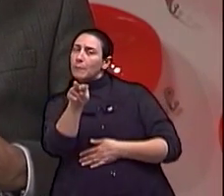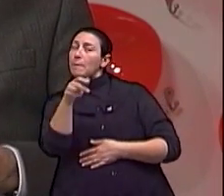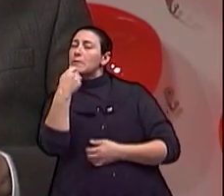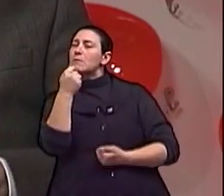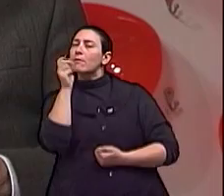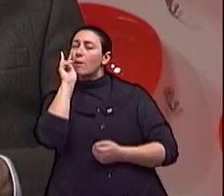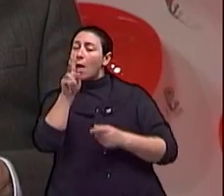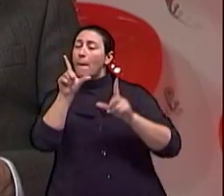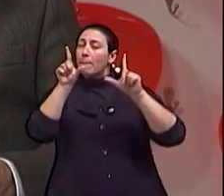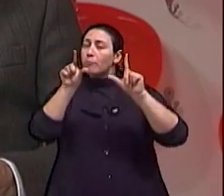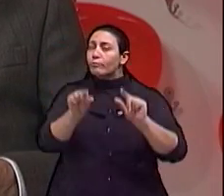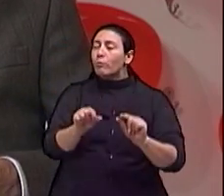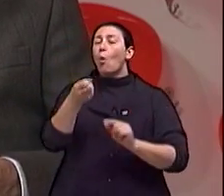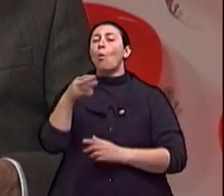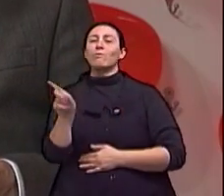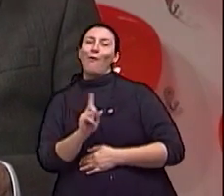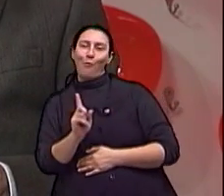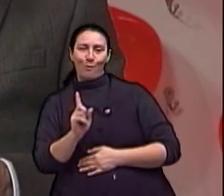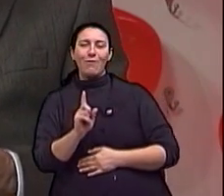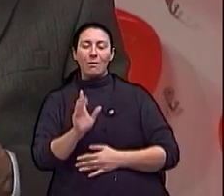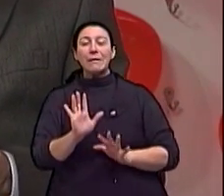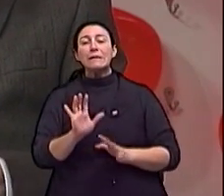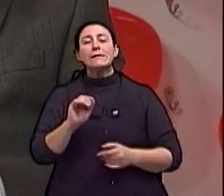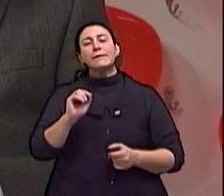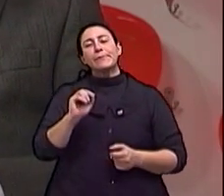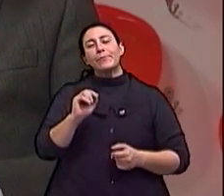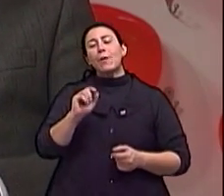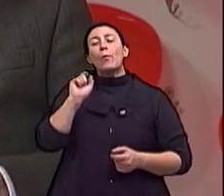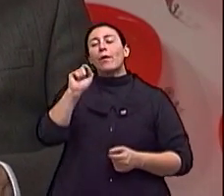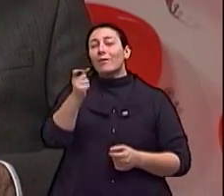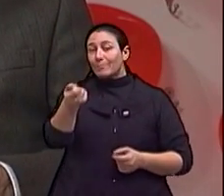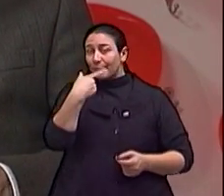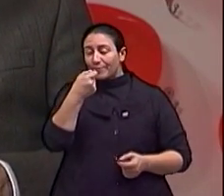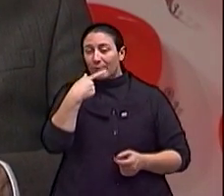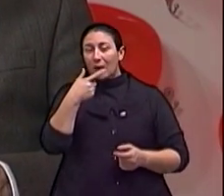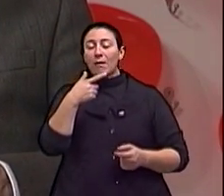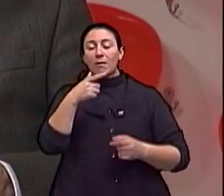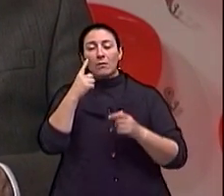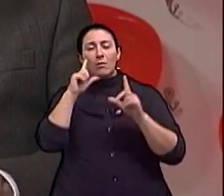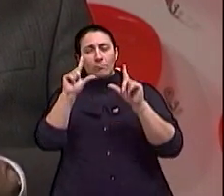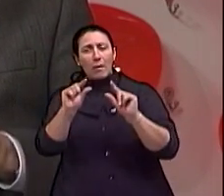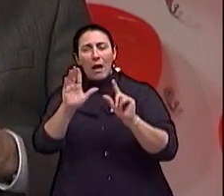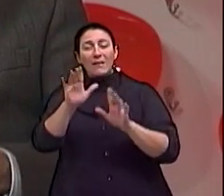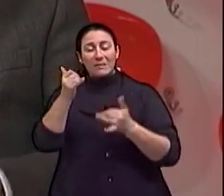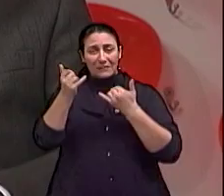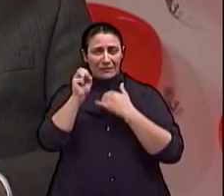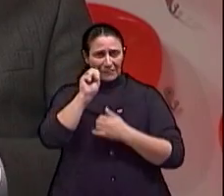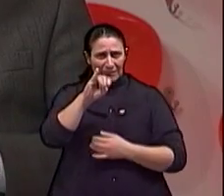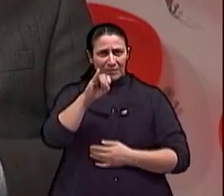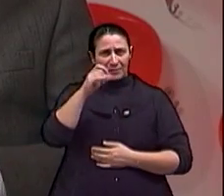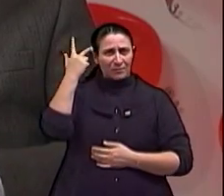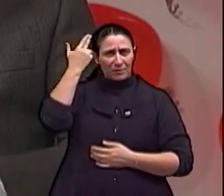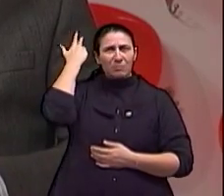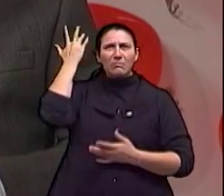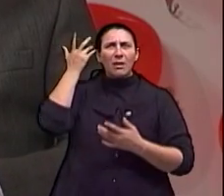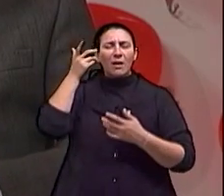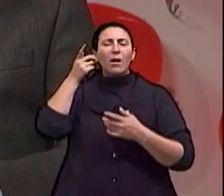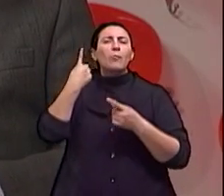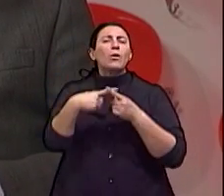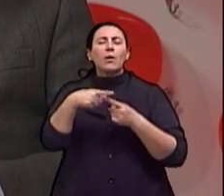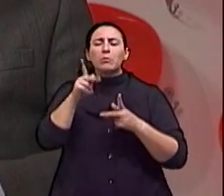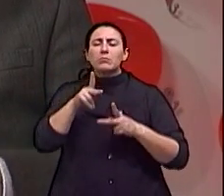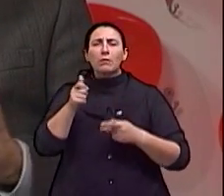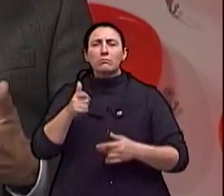efeitos da medicação. Então, o principal para efeito que leva a cirurgia são de cinesias, a pessoa começa a ter movimentos anormais,